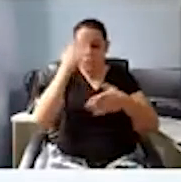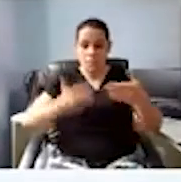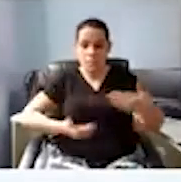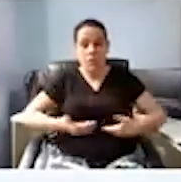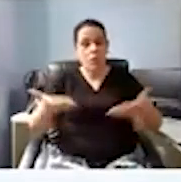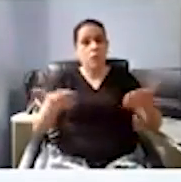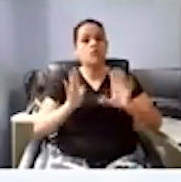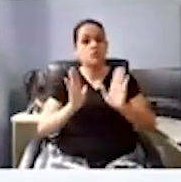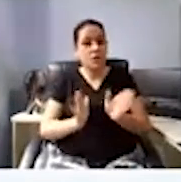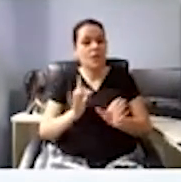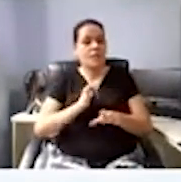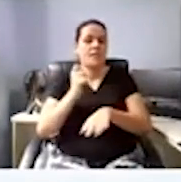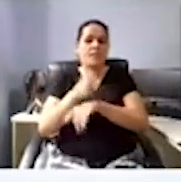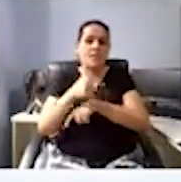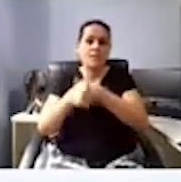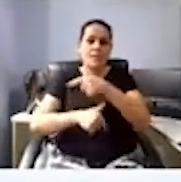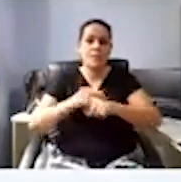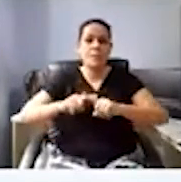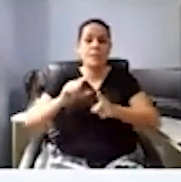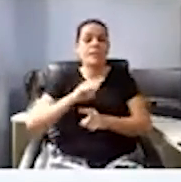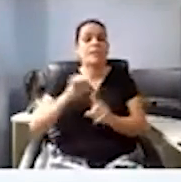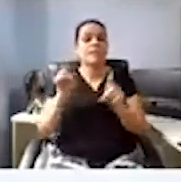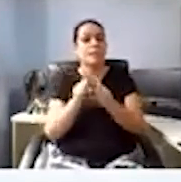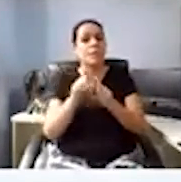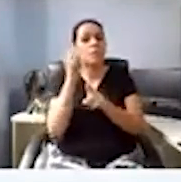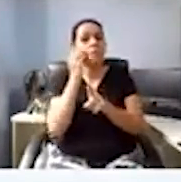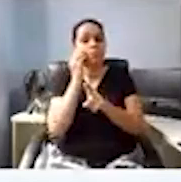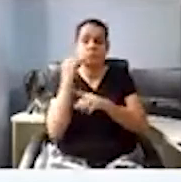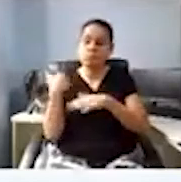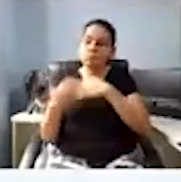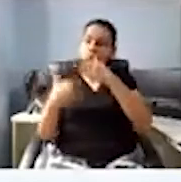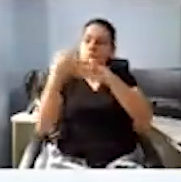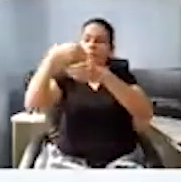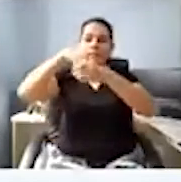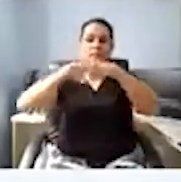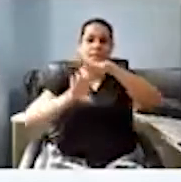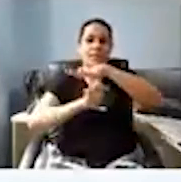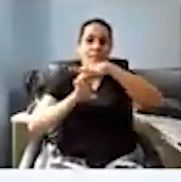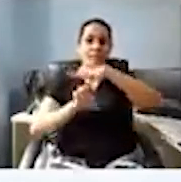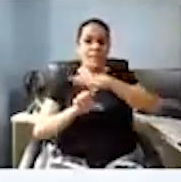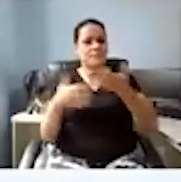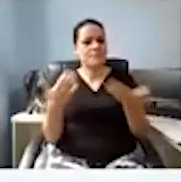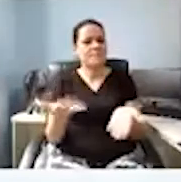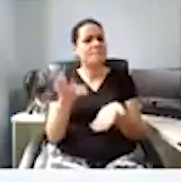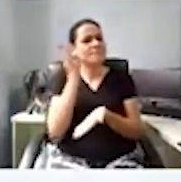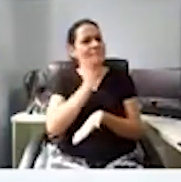que eles vão ter essa oportunidade de poder crescer dentro das suas empresas. Bem bacana.